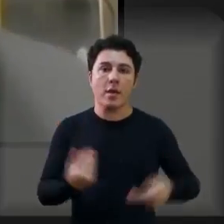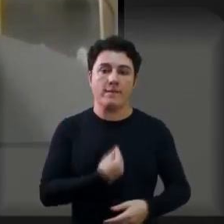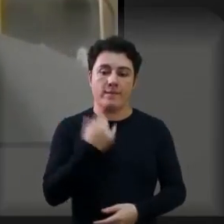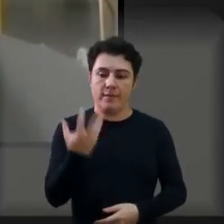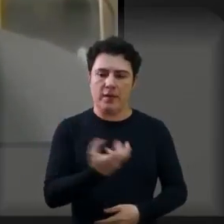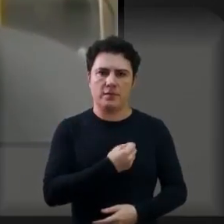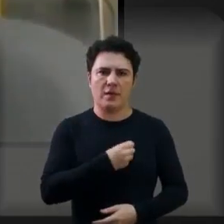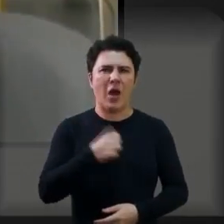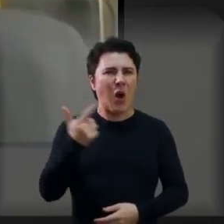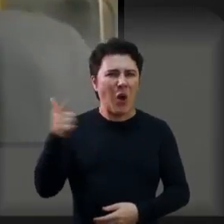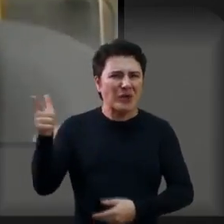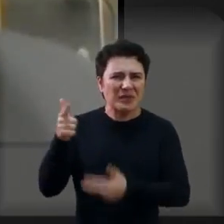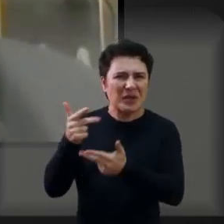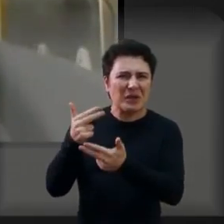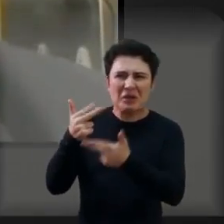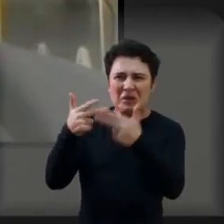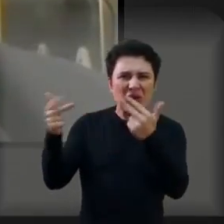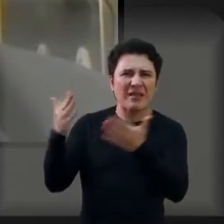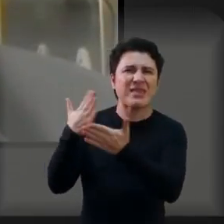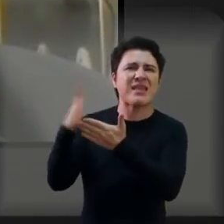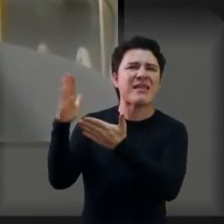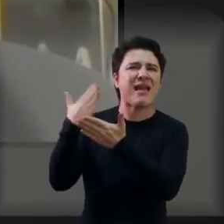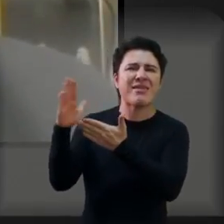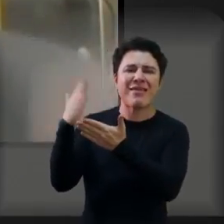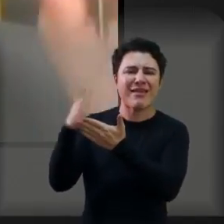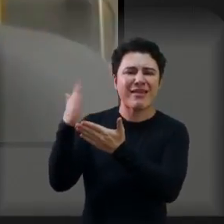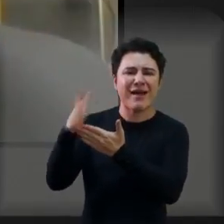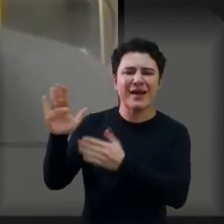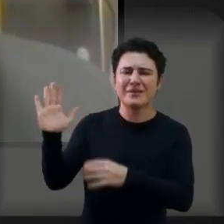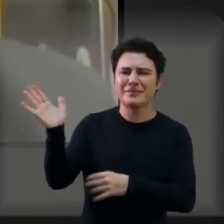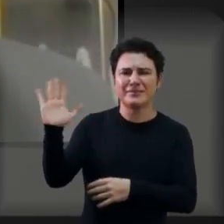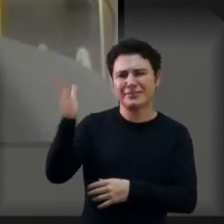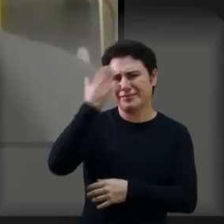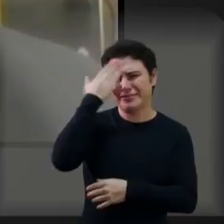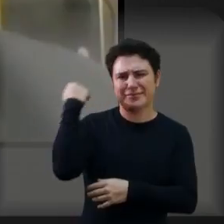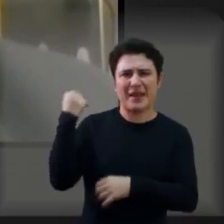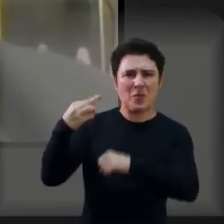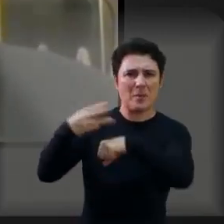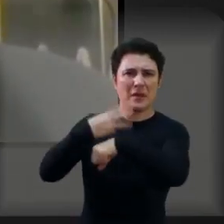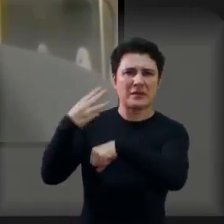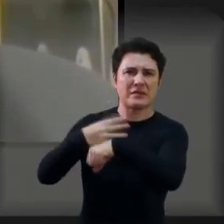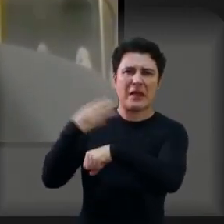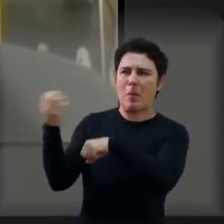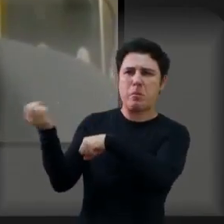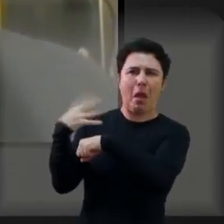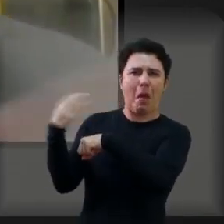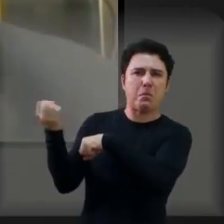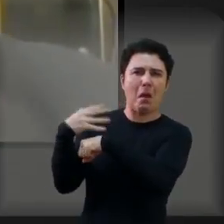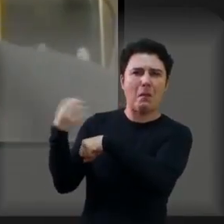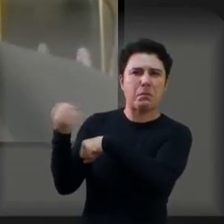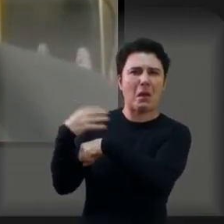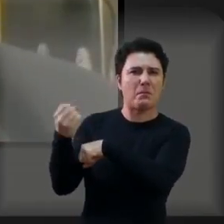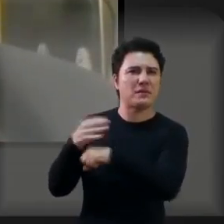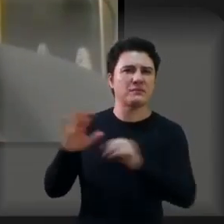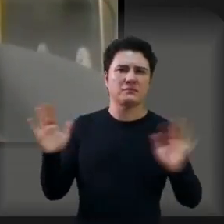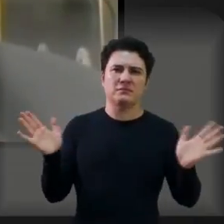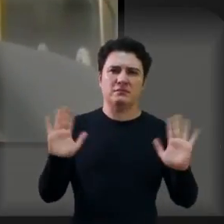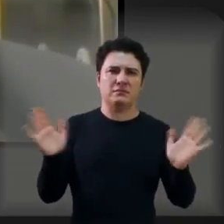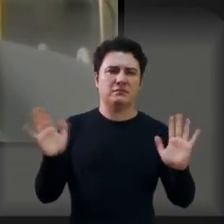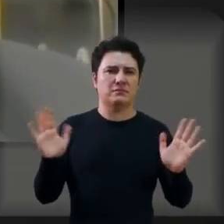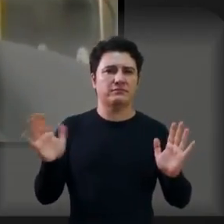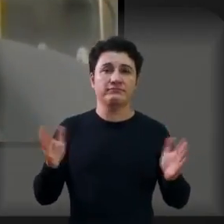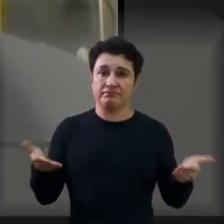desqualificadas, que até para tratar você no WhatsApp tem que ter educação, vem com desqualificação. Comigo não tem essa.